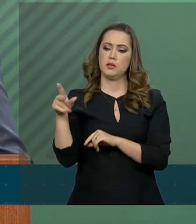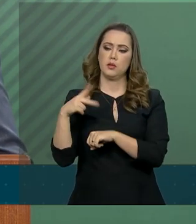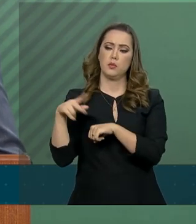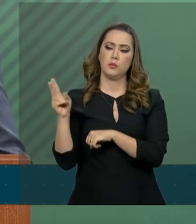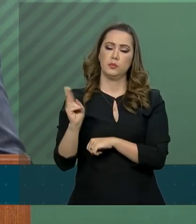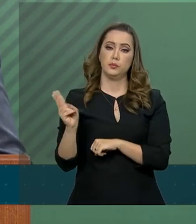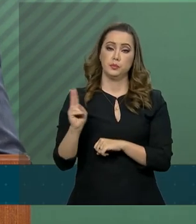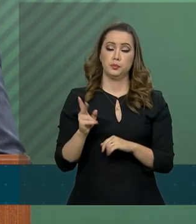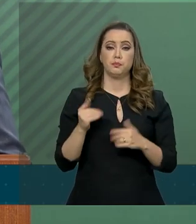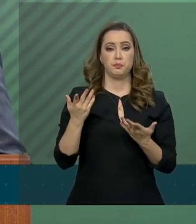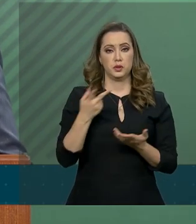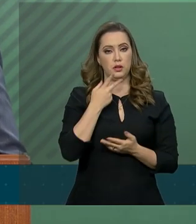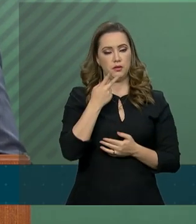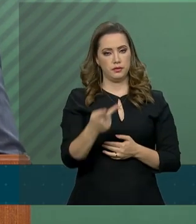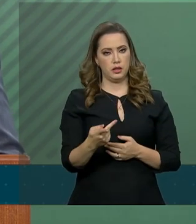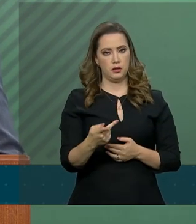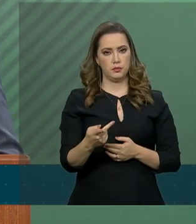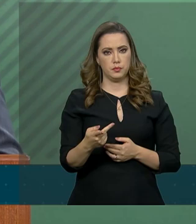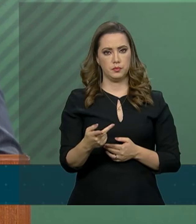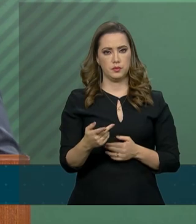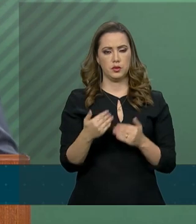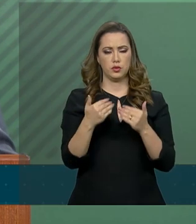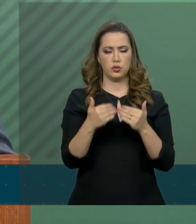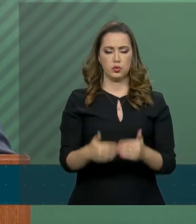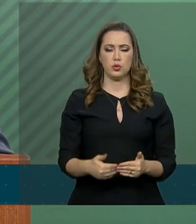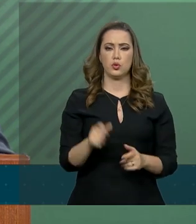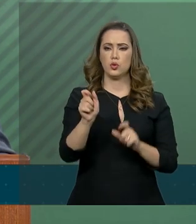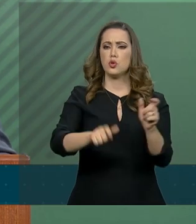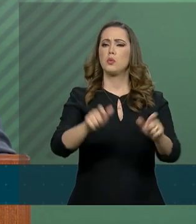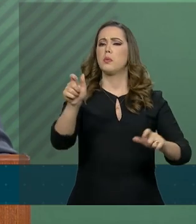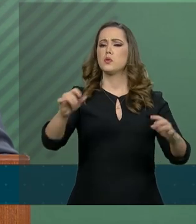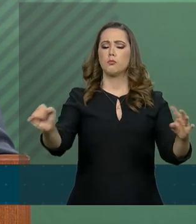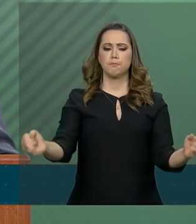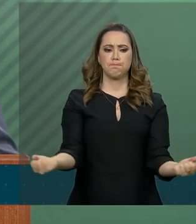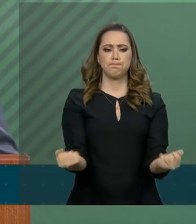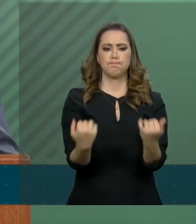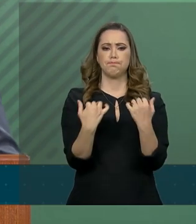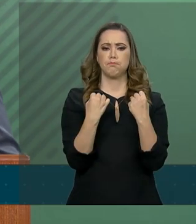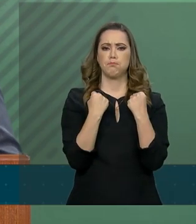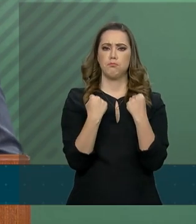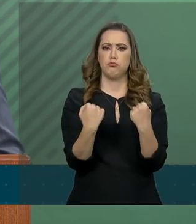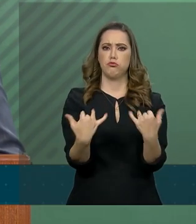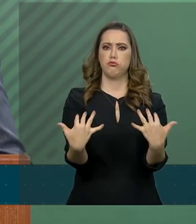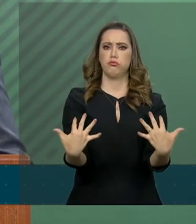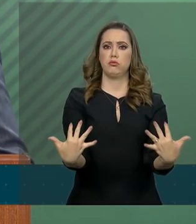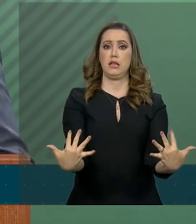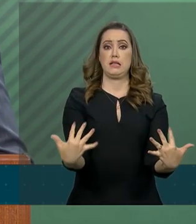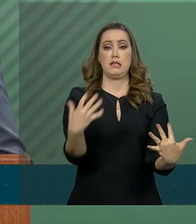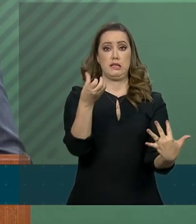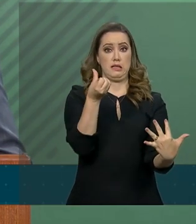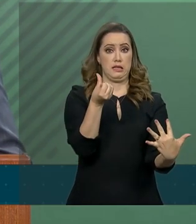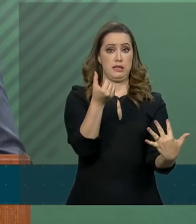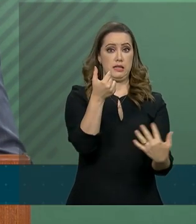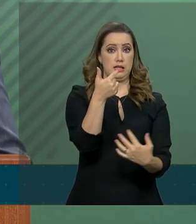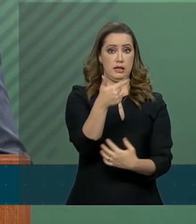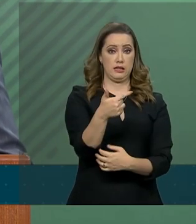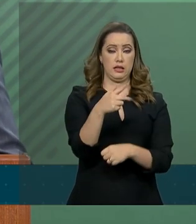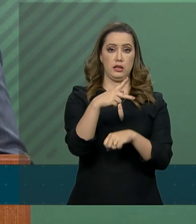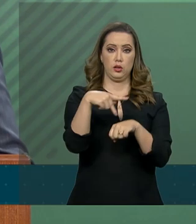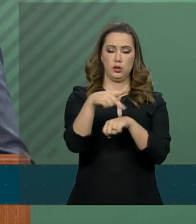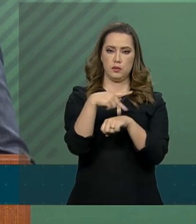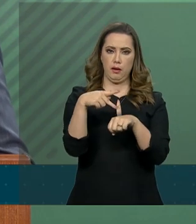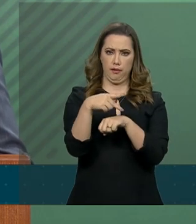Em seu discurso perante representantes de 62 países, o chanceler